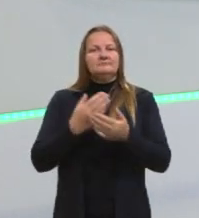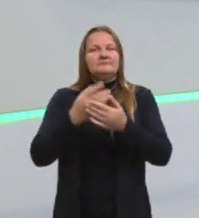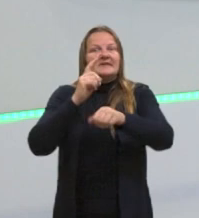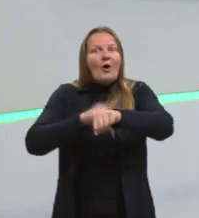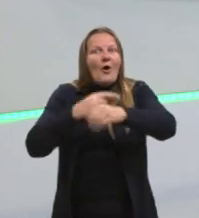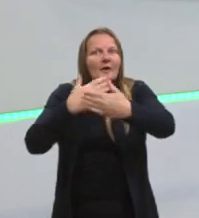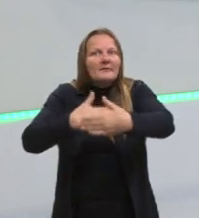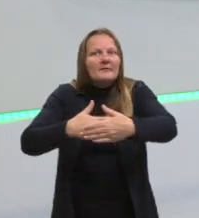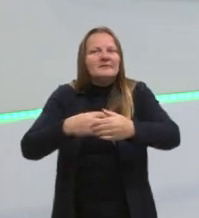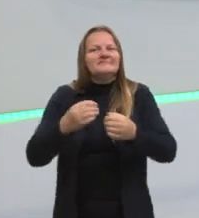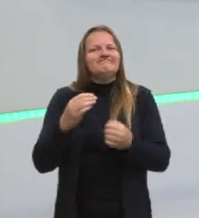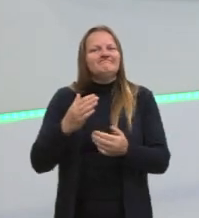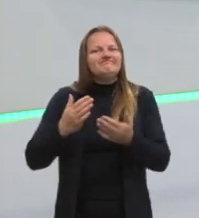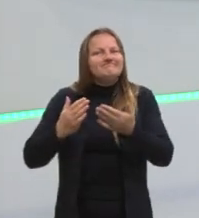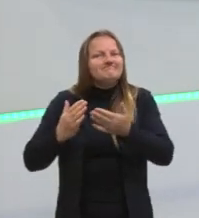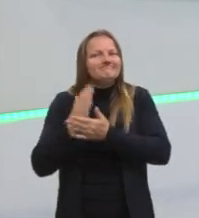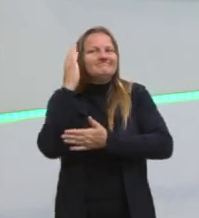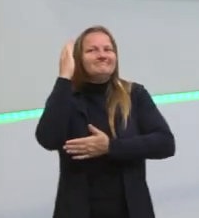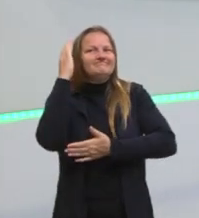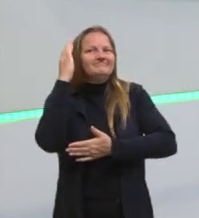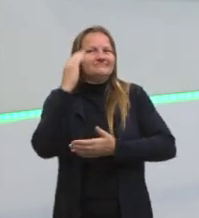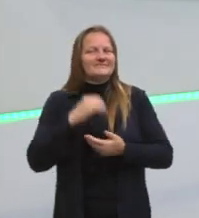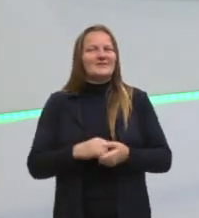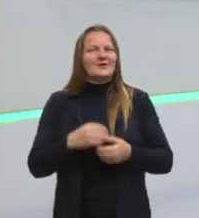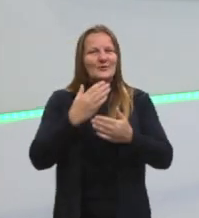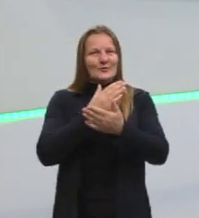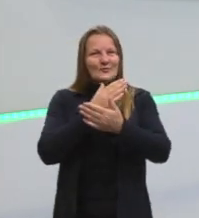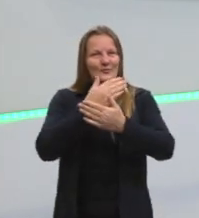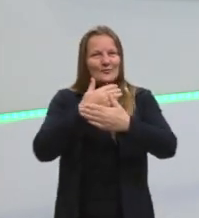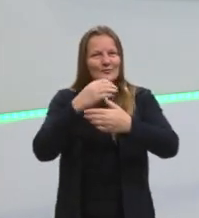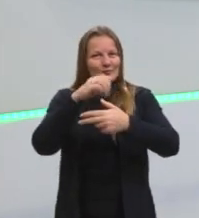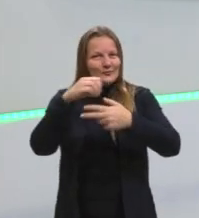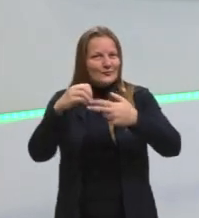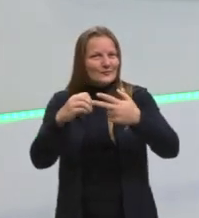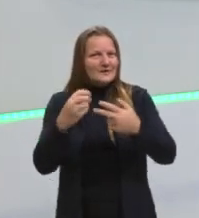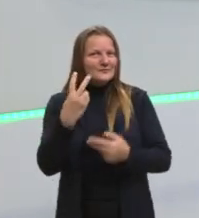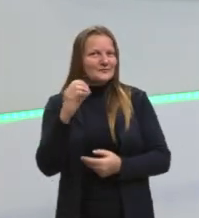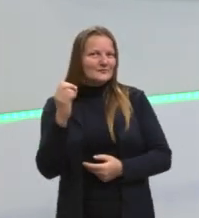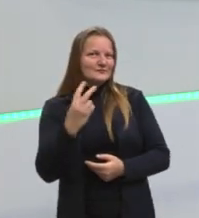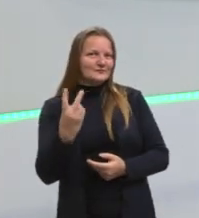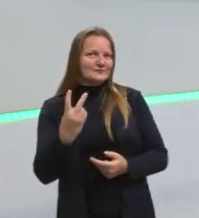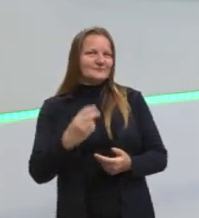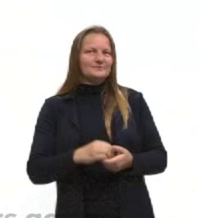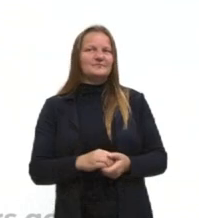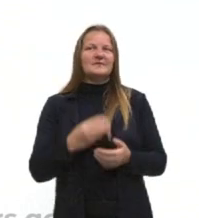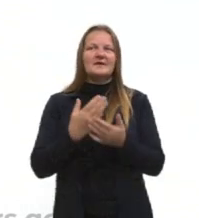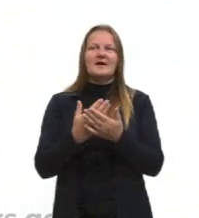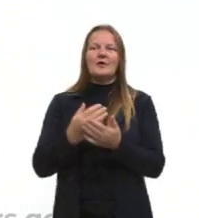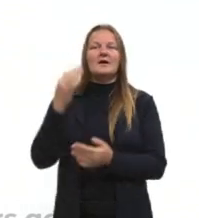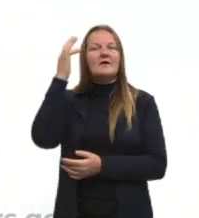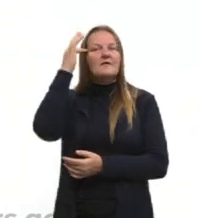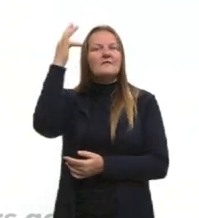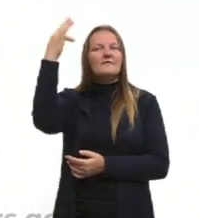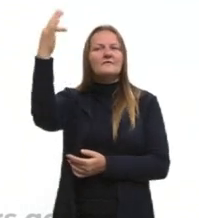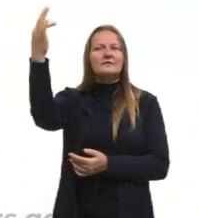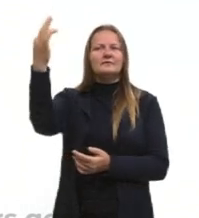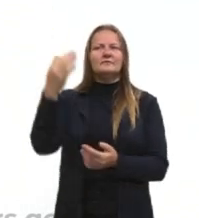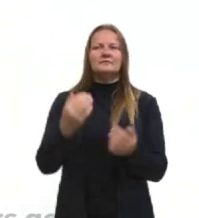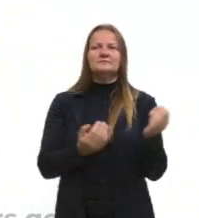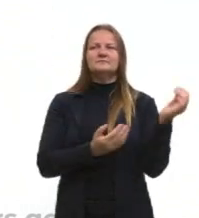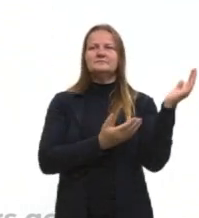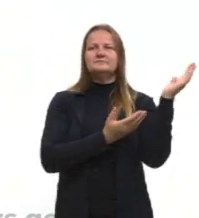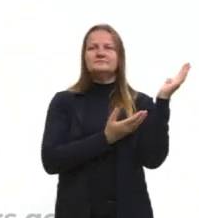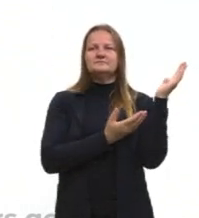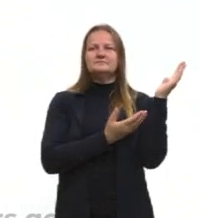dúvida e partir o passar nesse Enem 2022, ok? Vamos lá então. Aula de filosofia. Também lembrando,